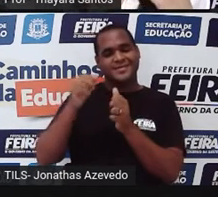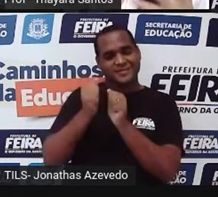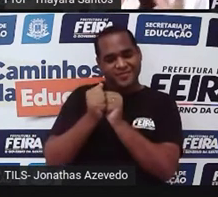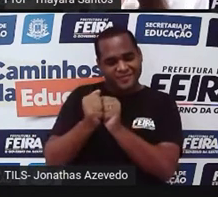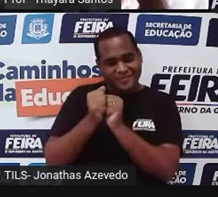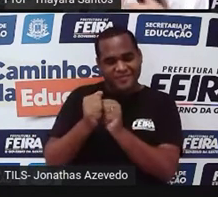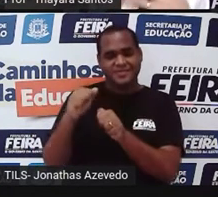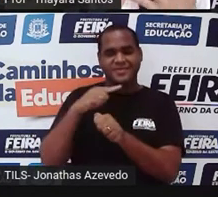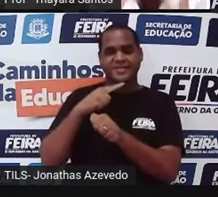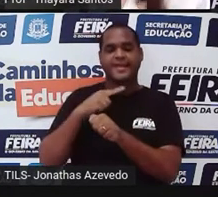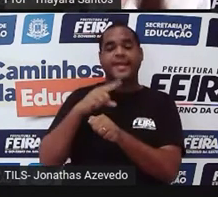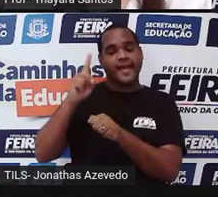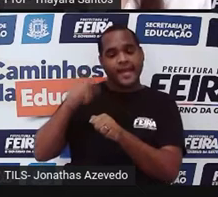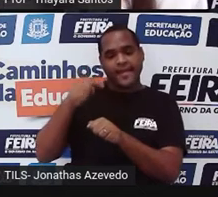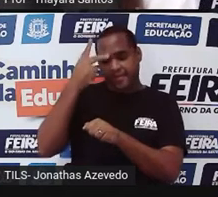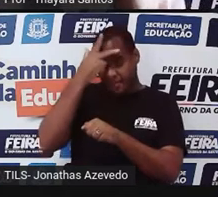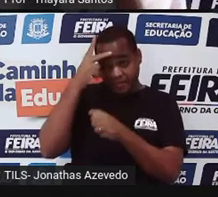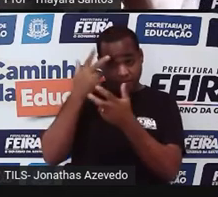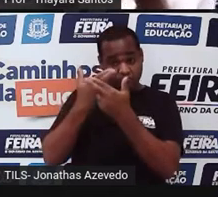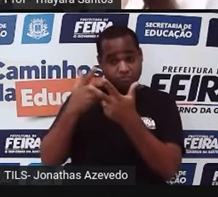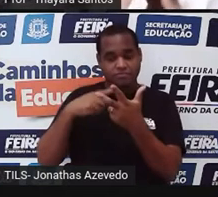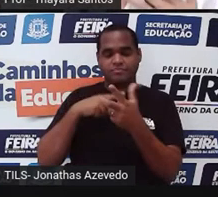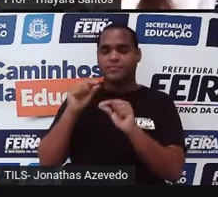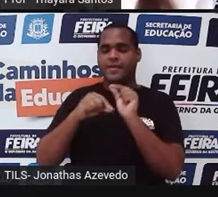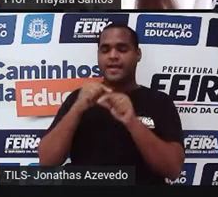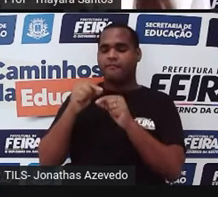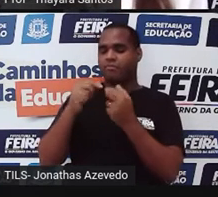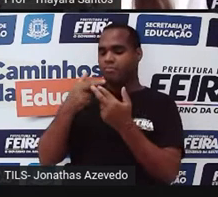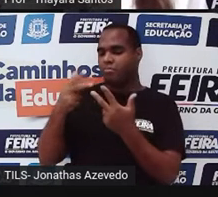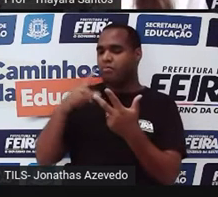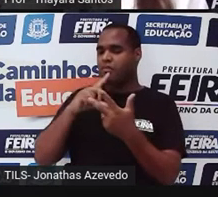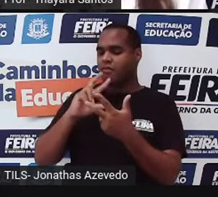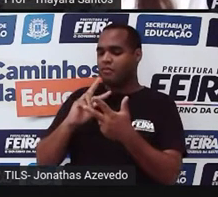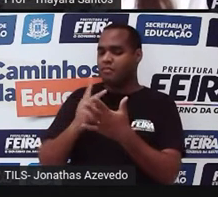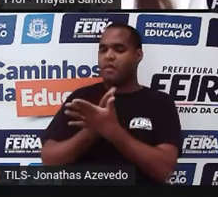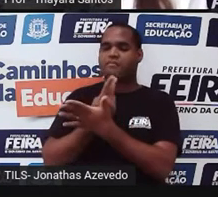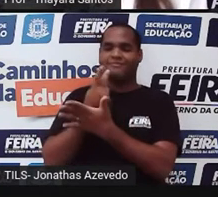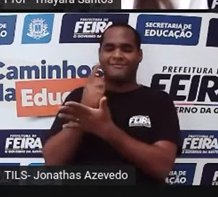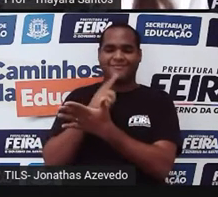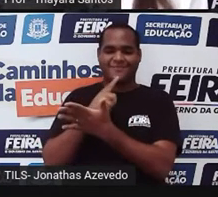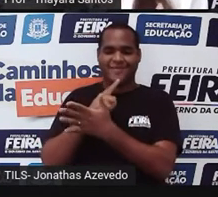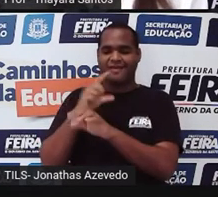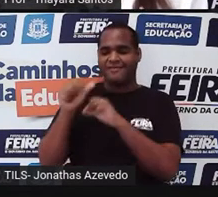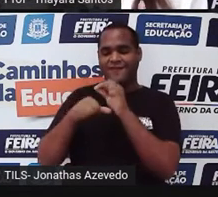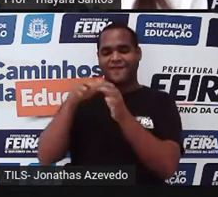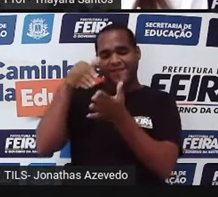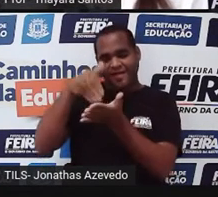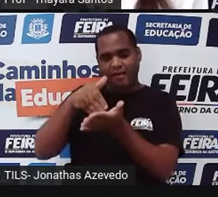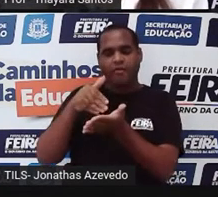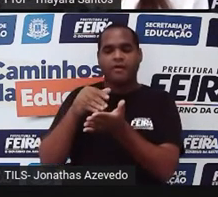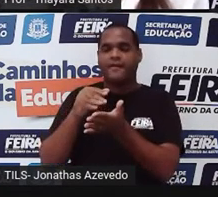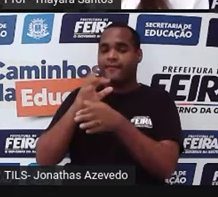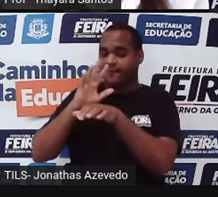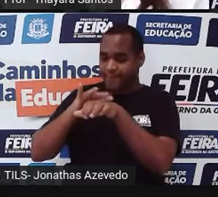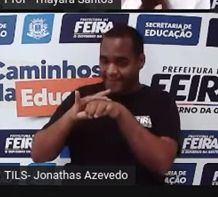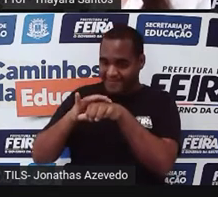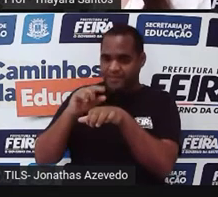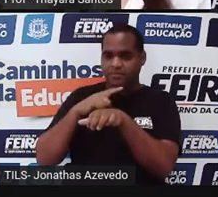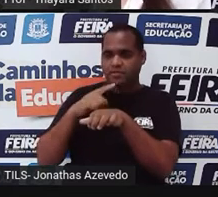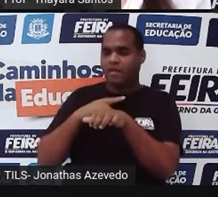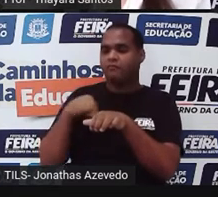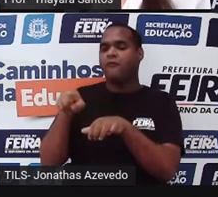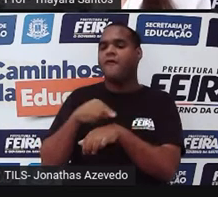e essa pessoa vai ter uma alteração no número de cromossomos final. A doença genética mais